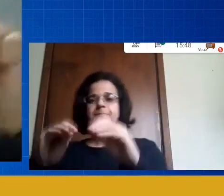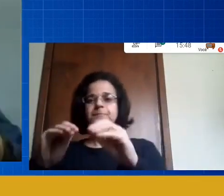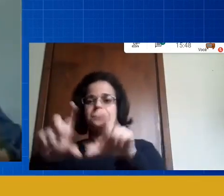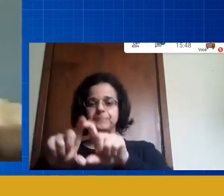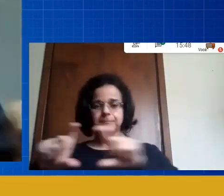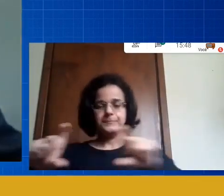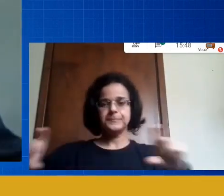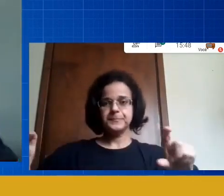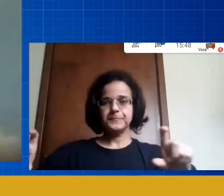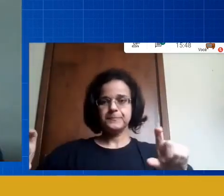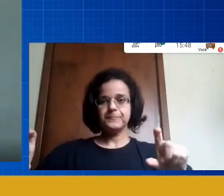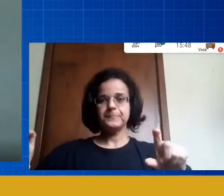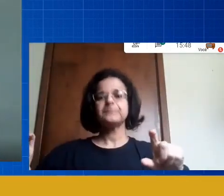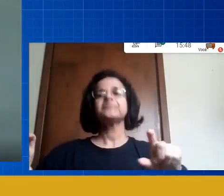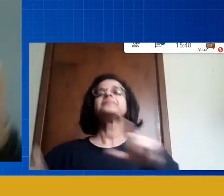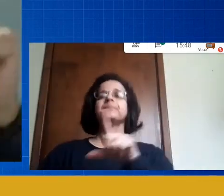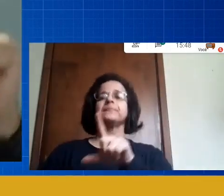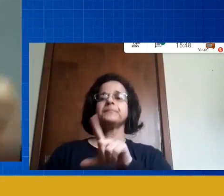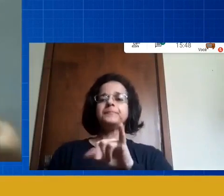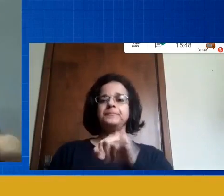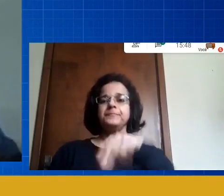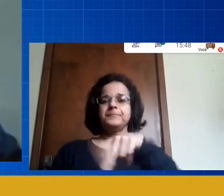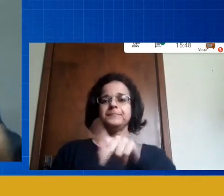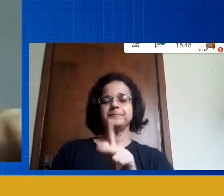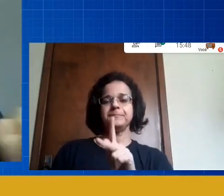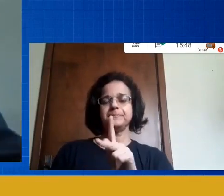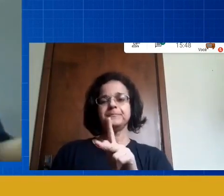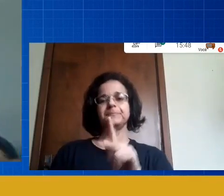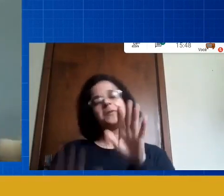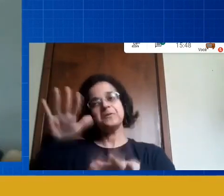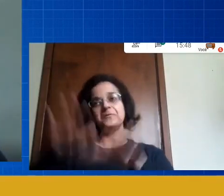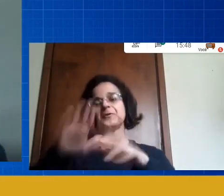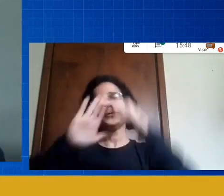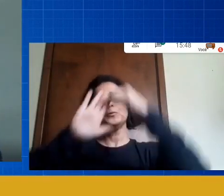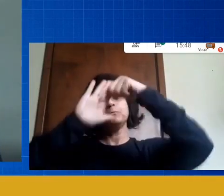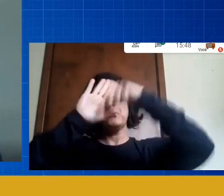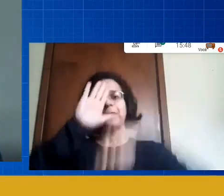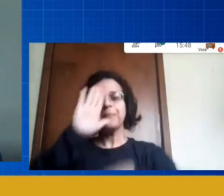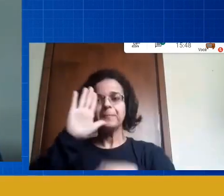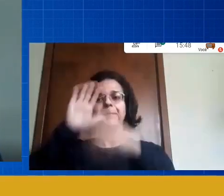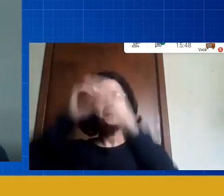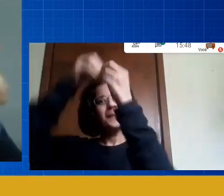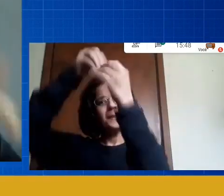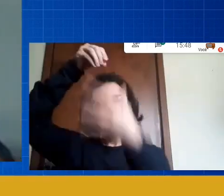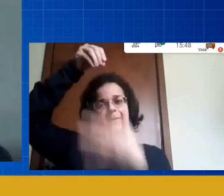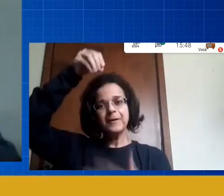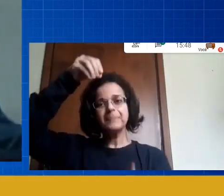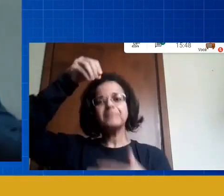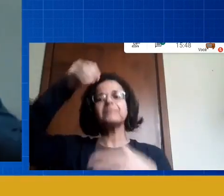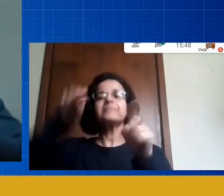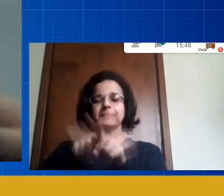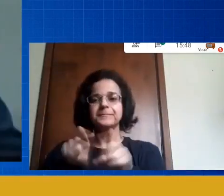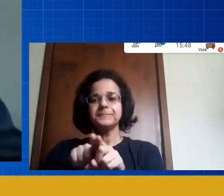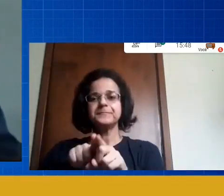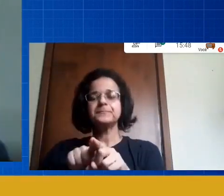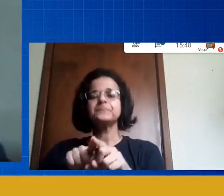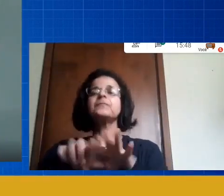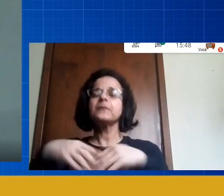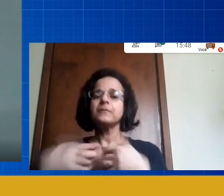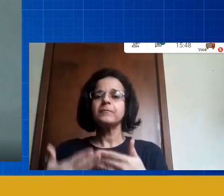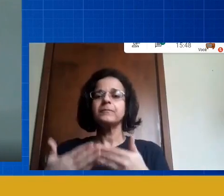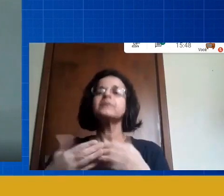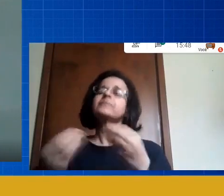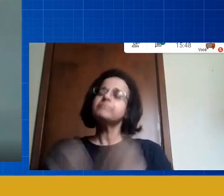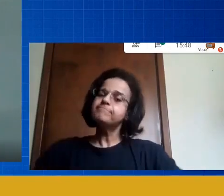gente coloca no link lá de repente no final do vídeo da live não tem problema nenhum da descrição é um